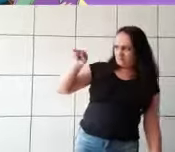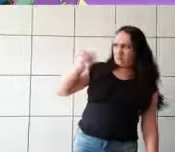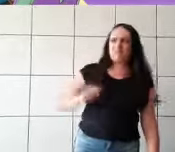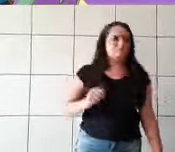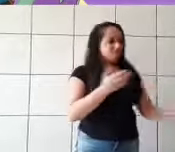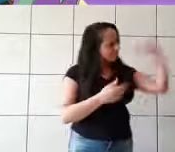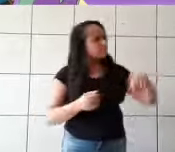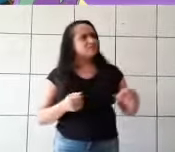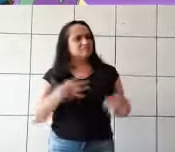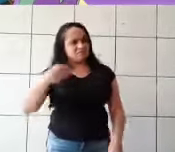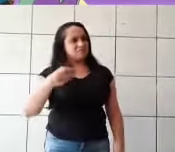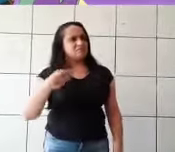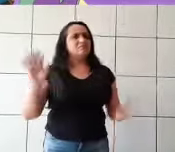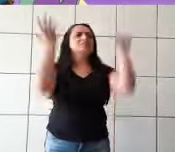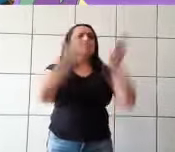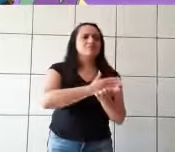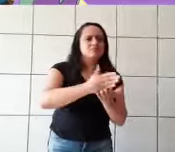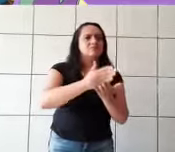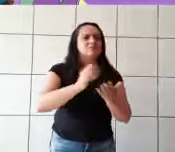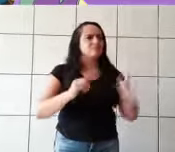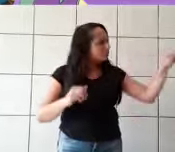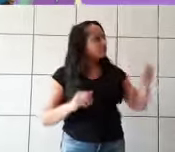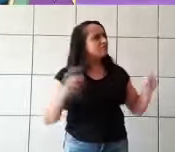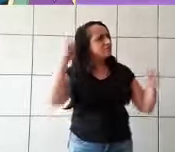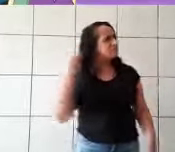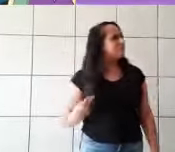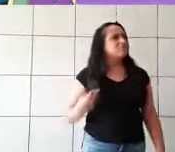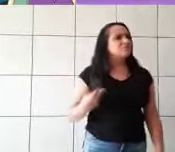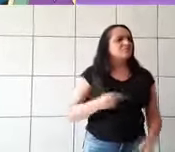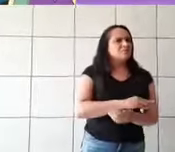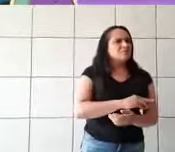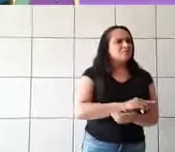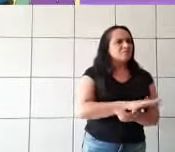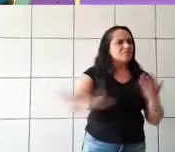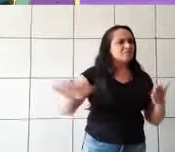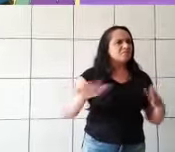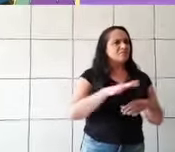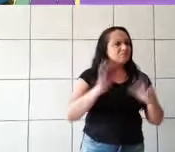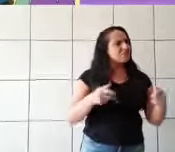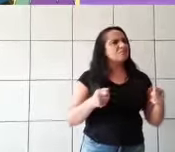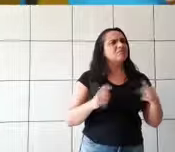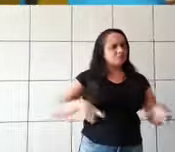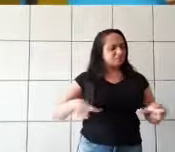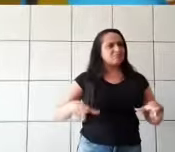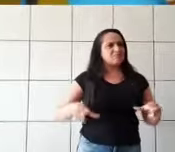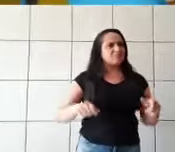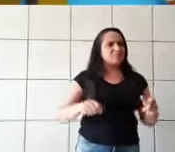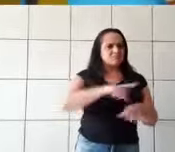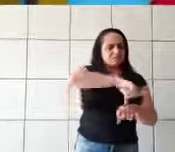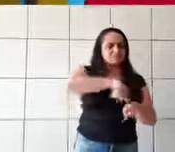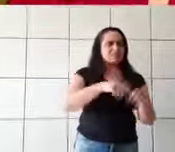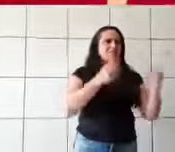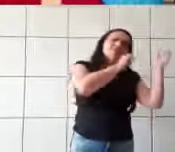Vamos lá, garotas! Não vamos nos atrasar para o baile. E você, Cinderela, termine todo o trabalho antes de ir para a cama.